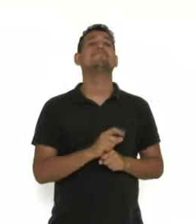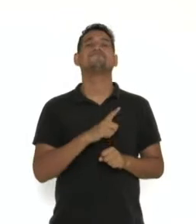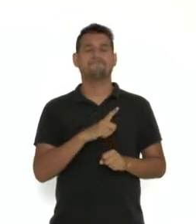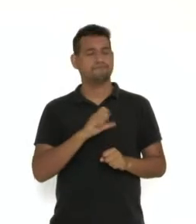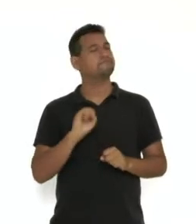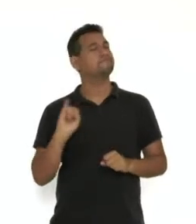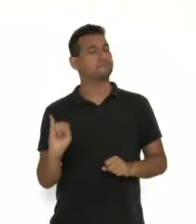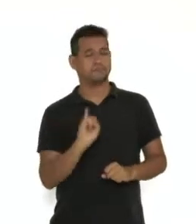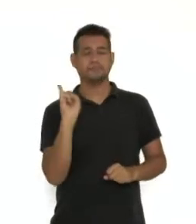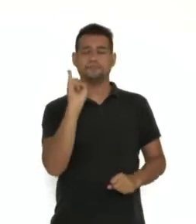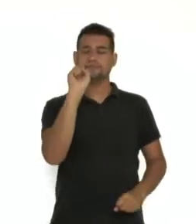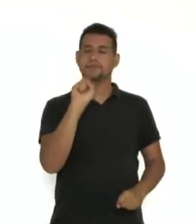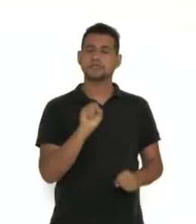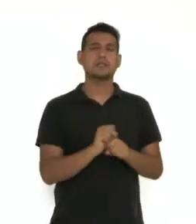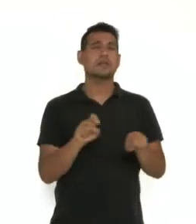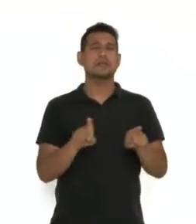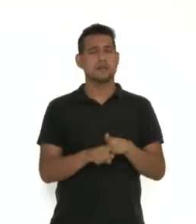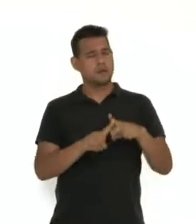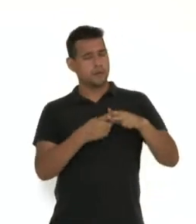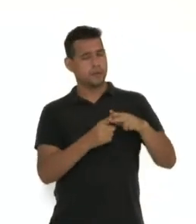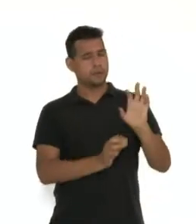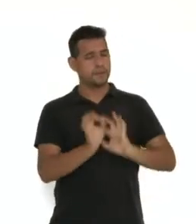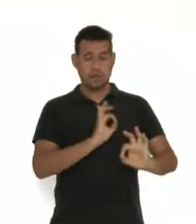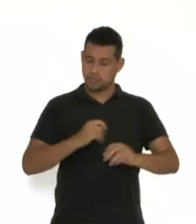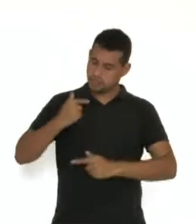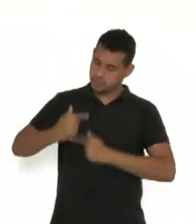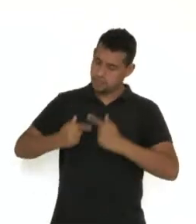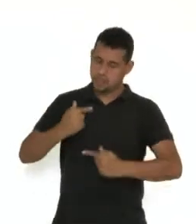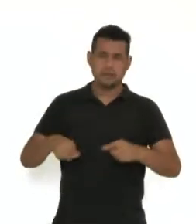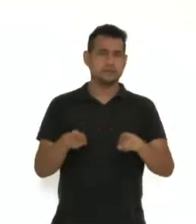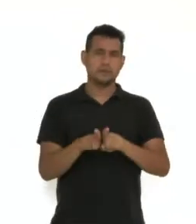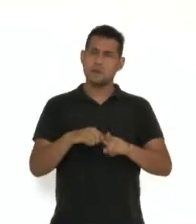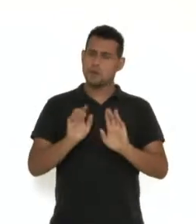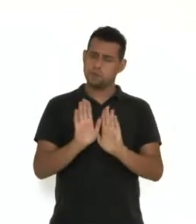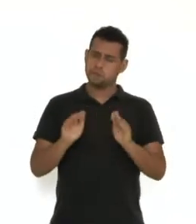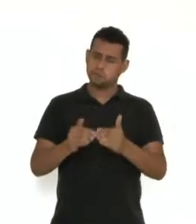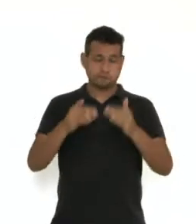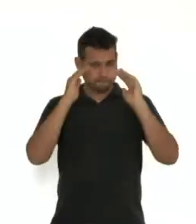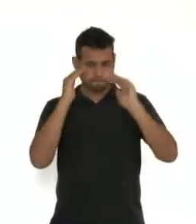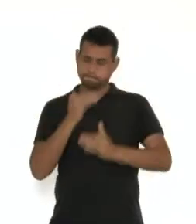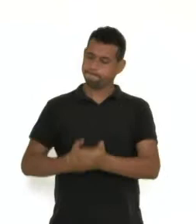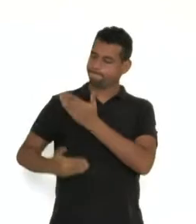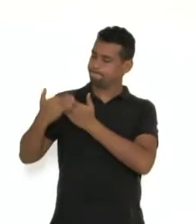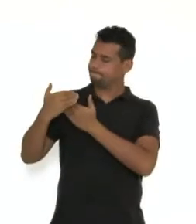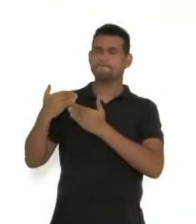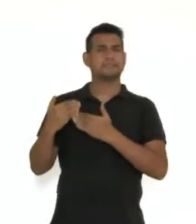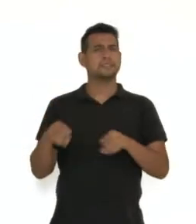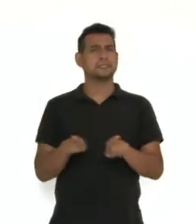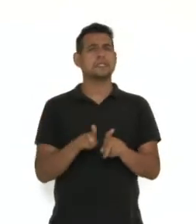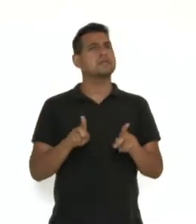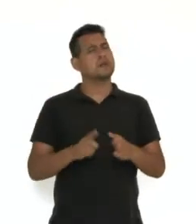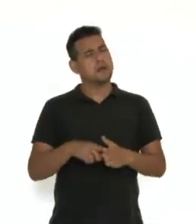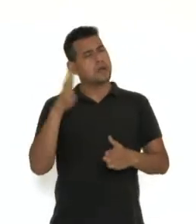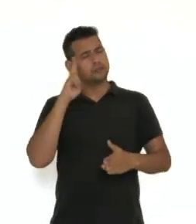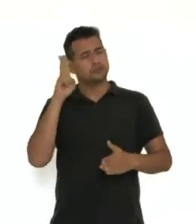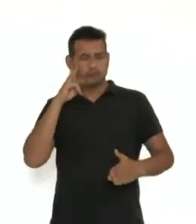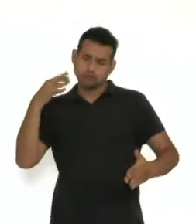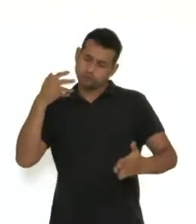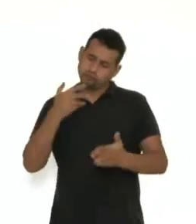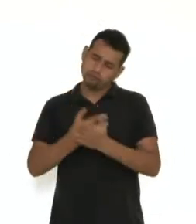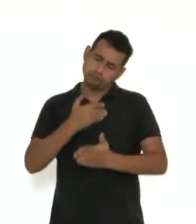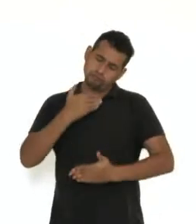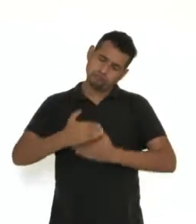fundamental de manutenção da tradição e da ancestralidade. Eles são contadores de história, chamados de